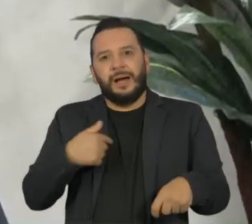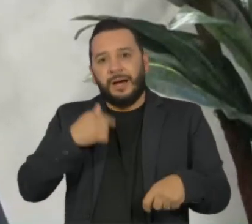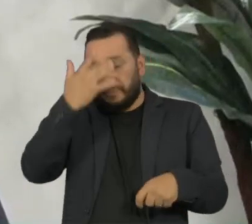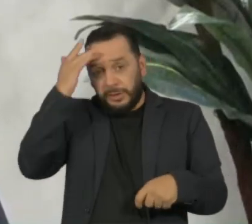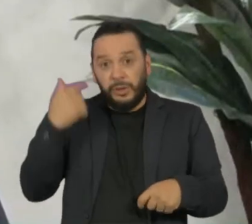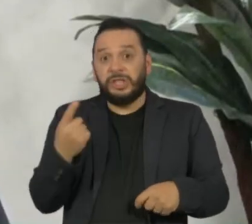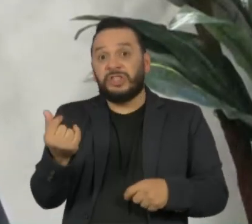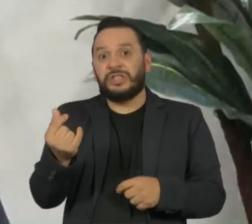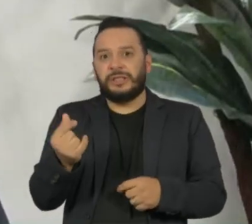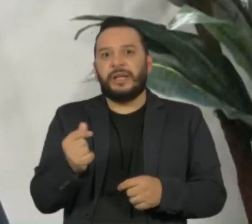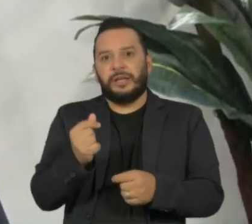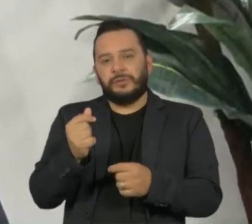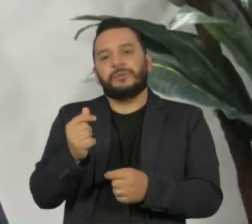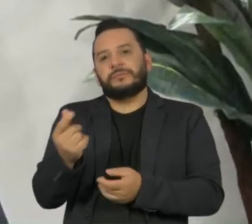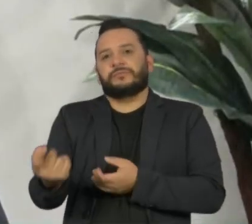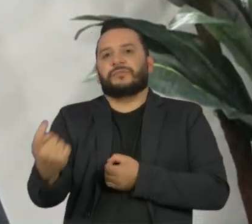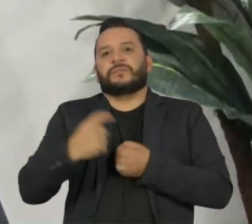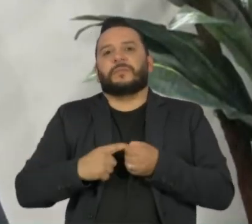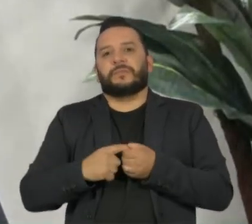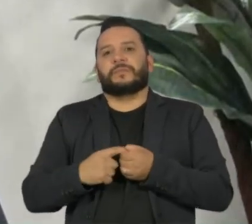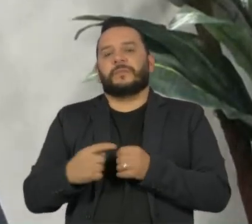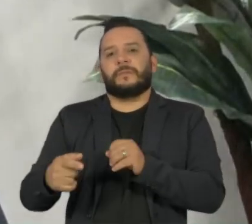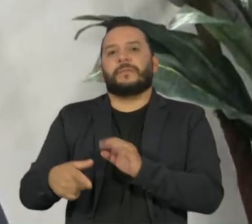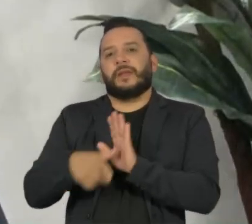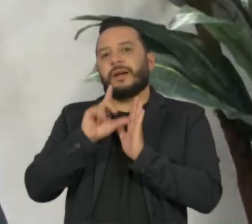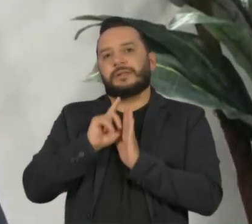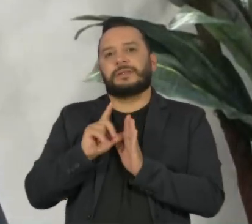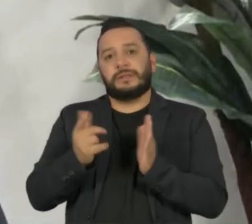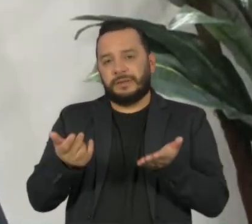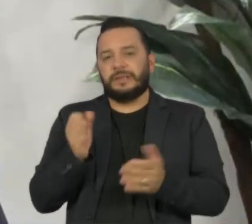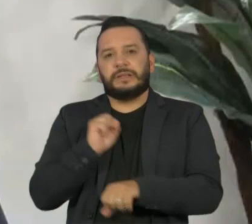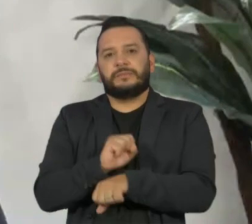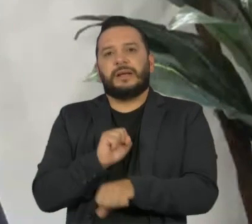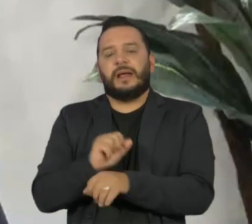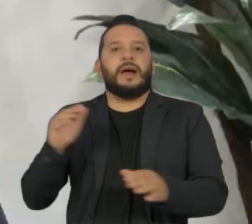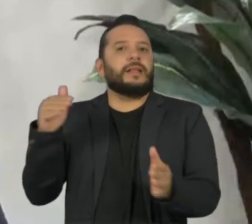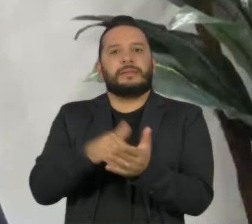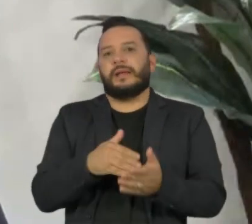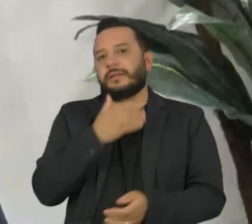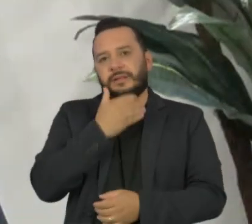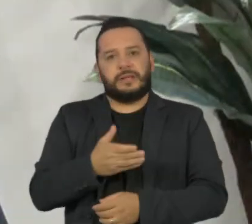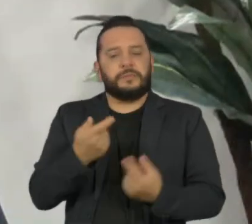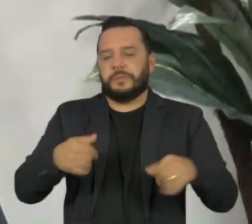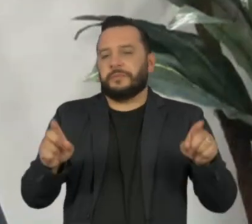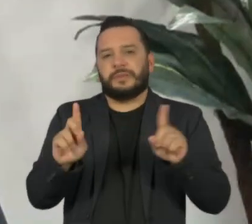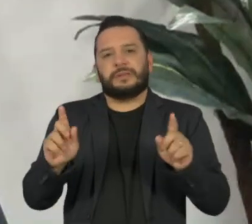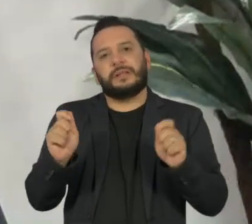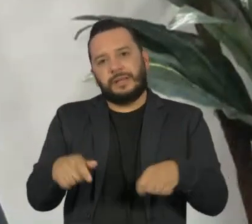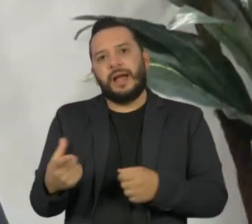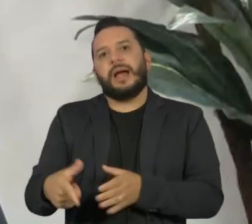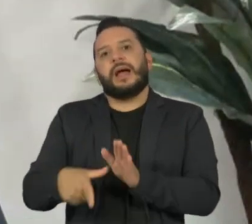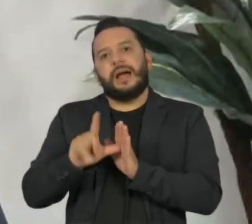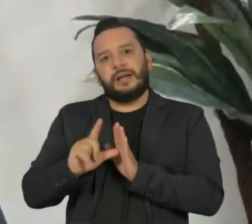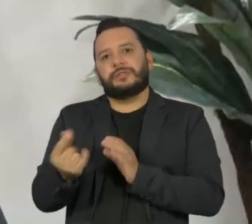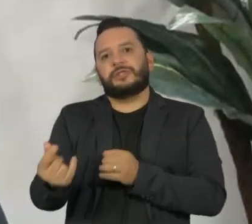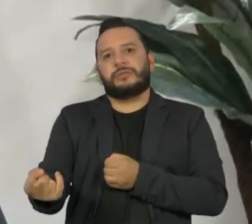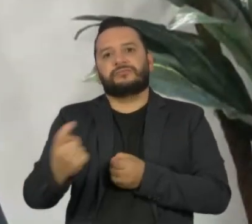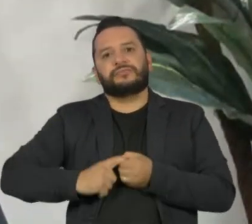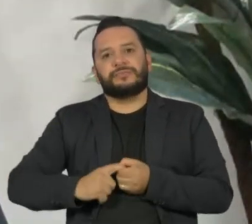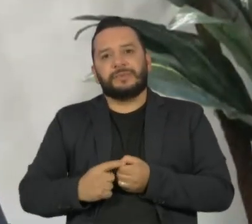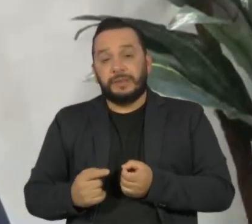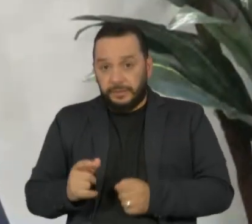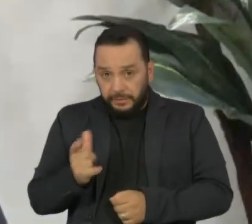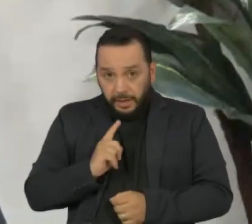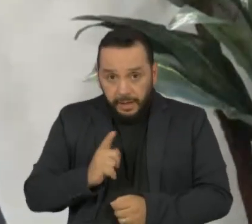restituição consiga receber antes e consiga não esperar até o final do ano para fazer essa restituição. Então, é importante que